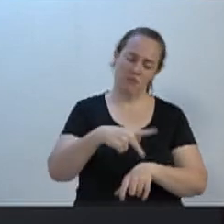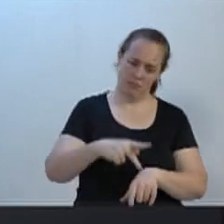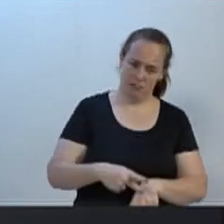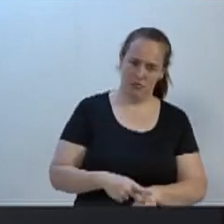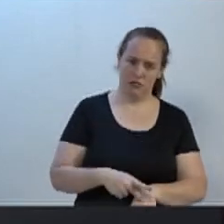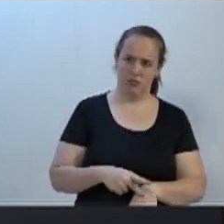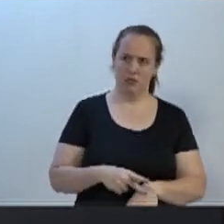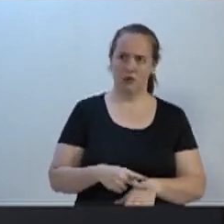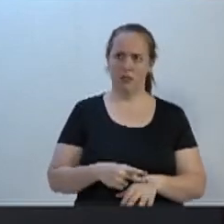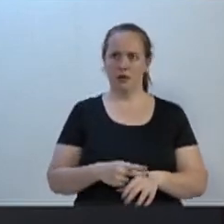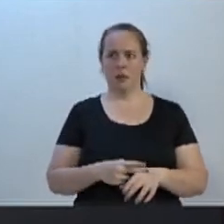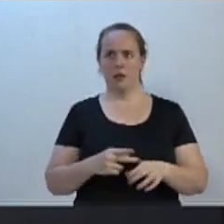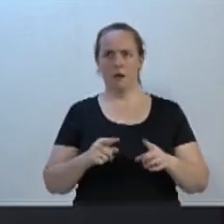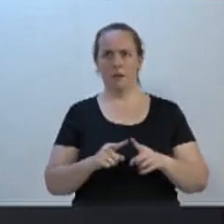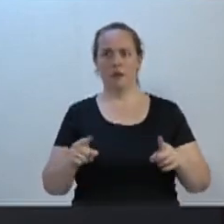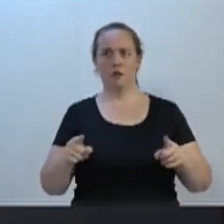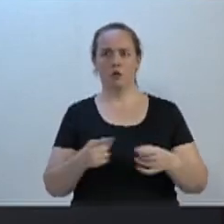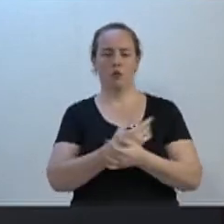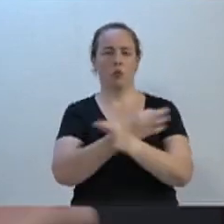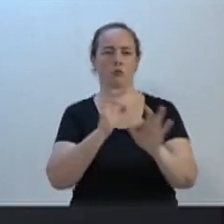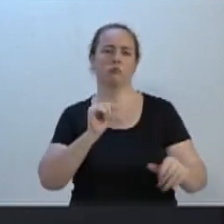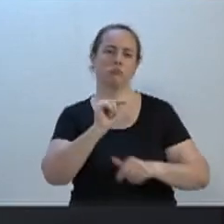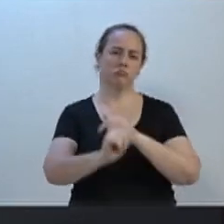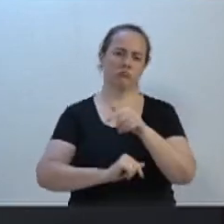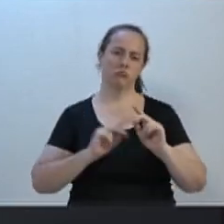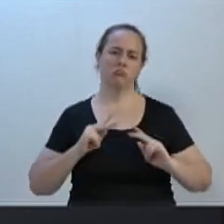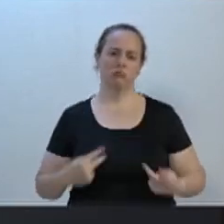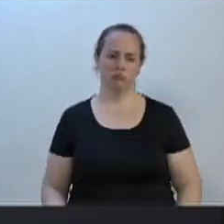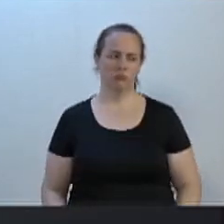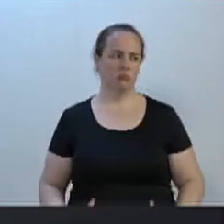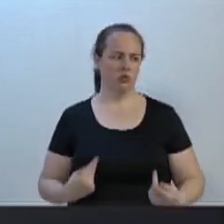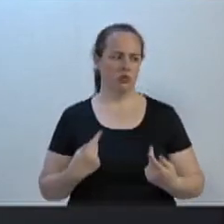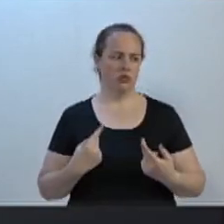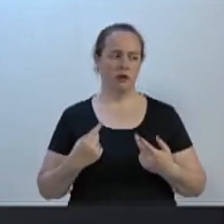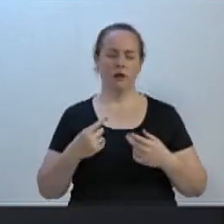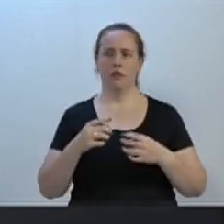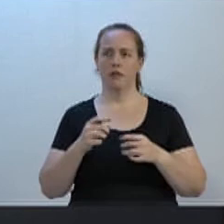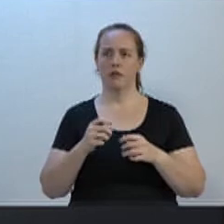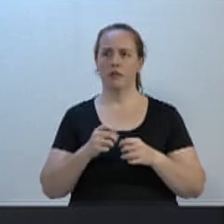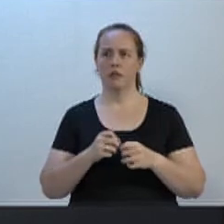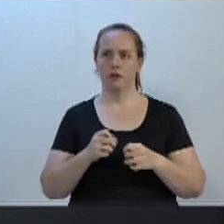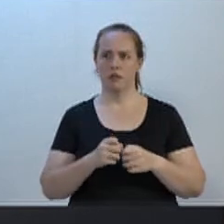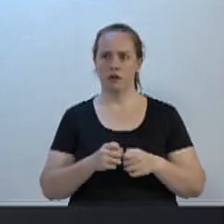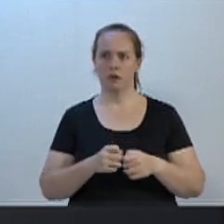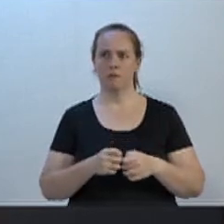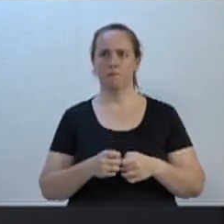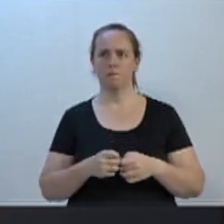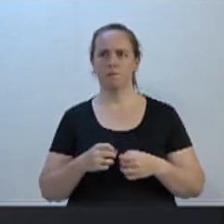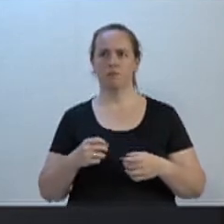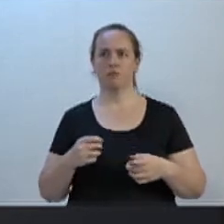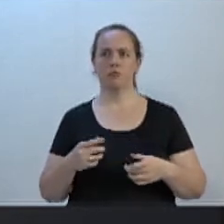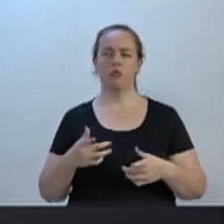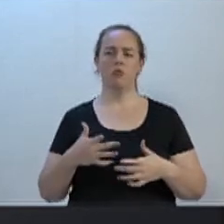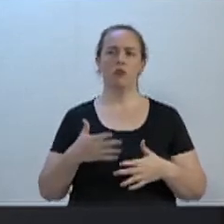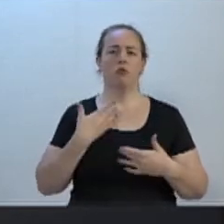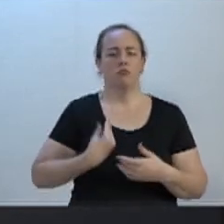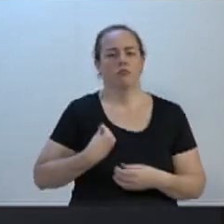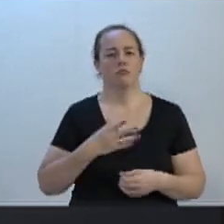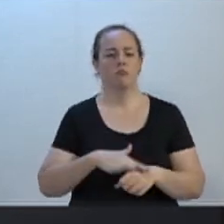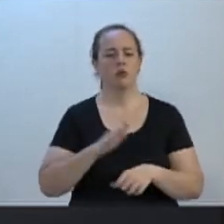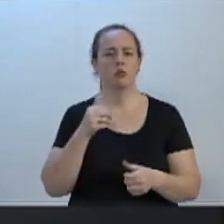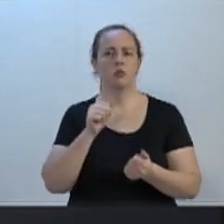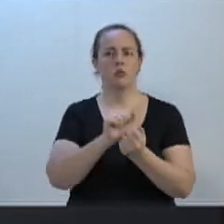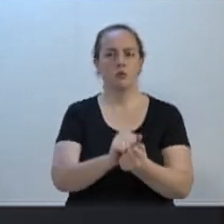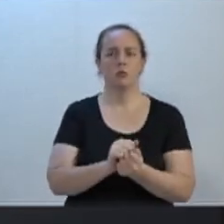mas, principalmente, pelo grande ser humano, quem conhece, ele tem a condição de conviver mais próximo